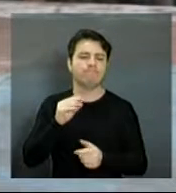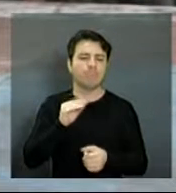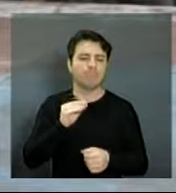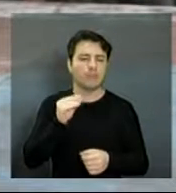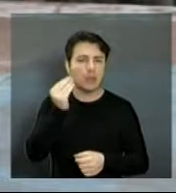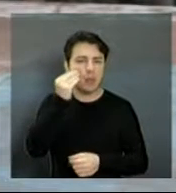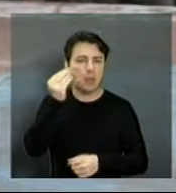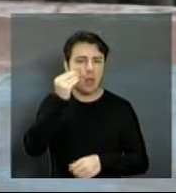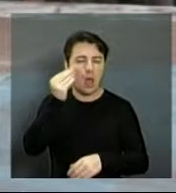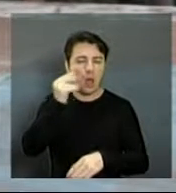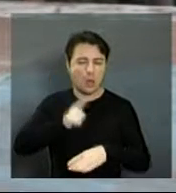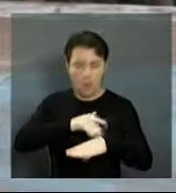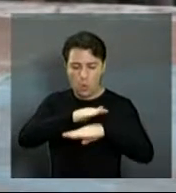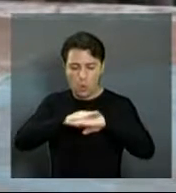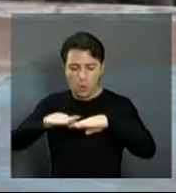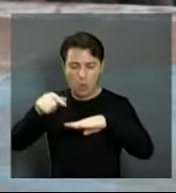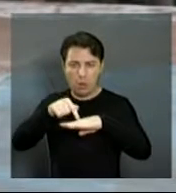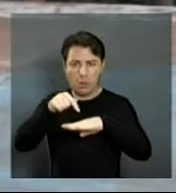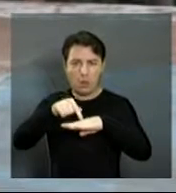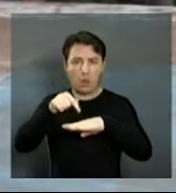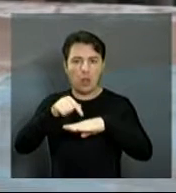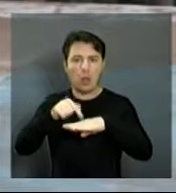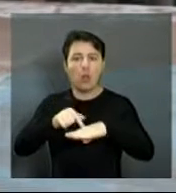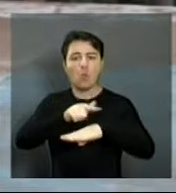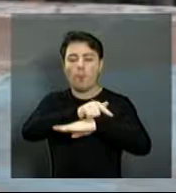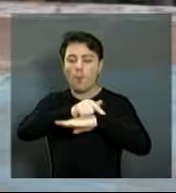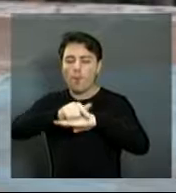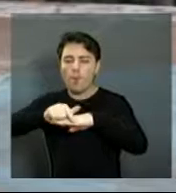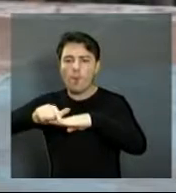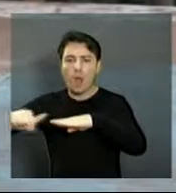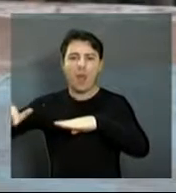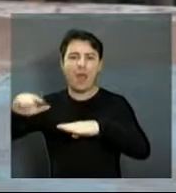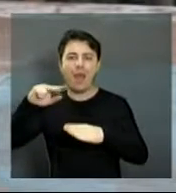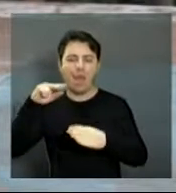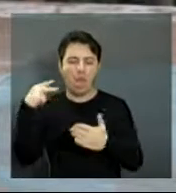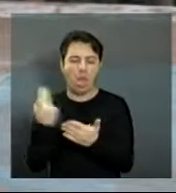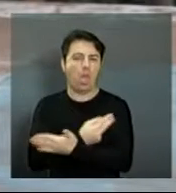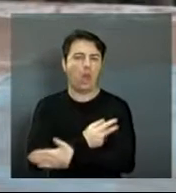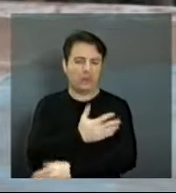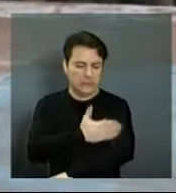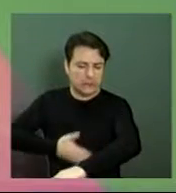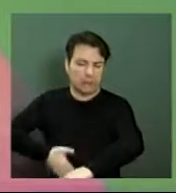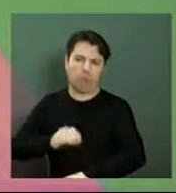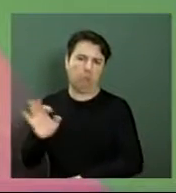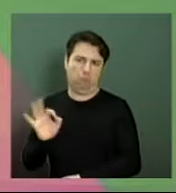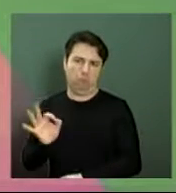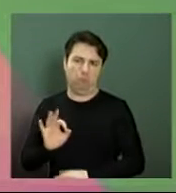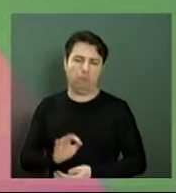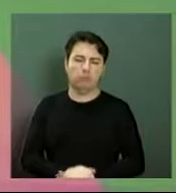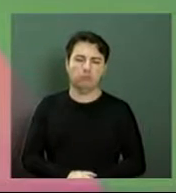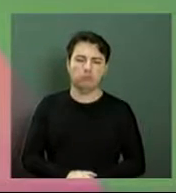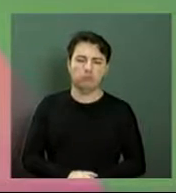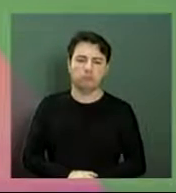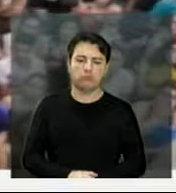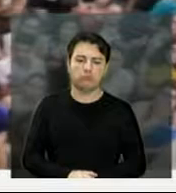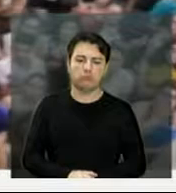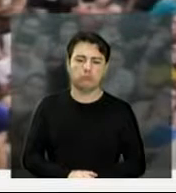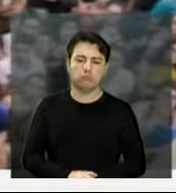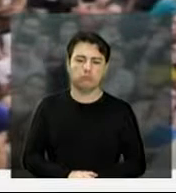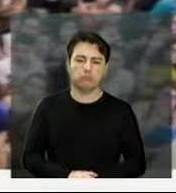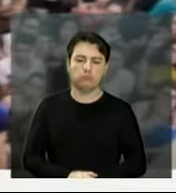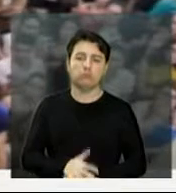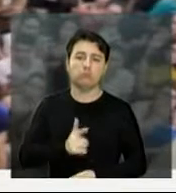piso e para que nenhum b-boy nem b-girl se machuque no exercício da sua arte. Próximo slide, por favor. Também